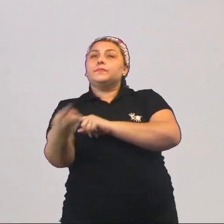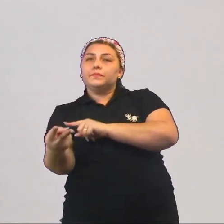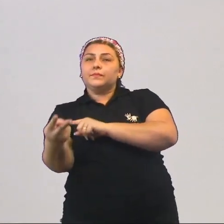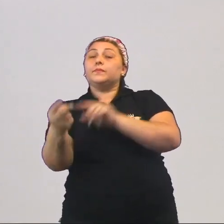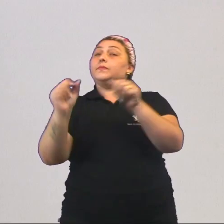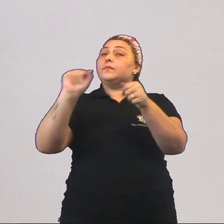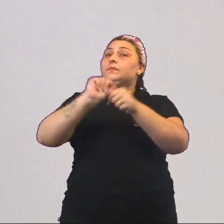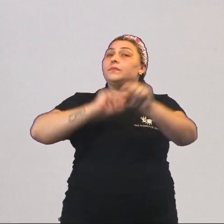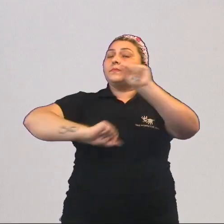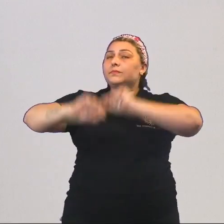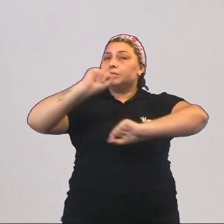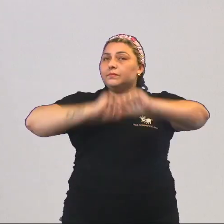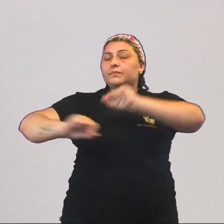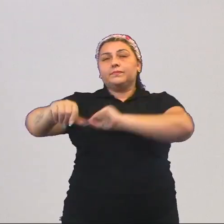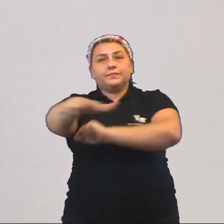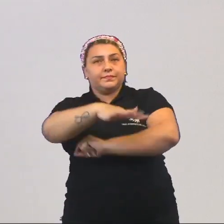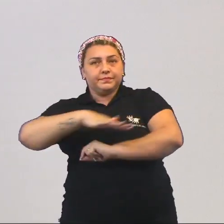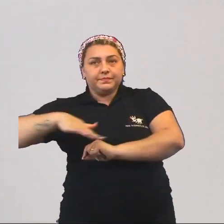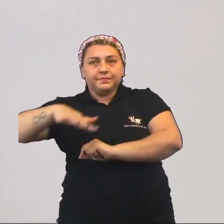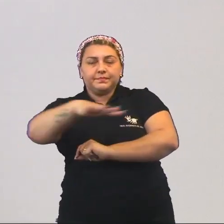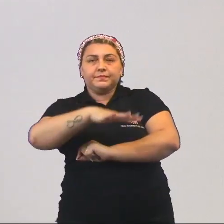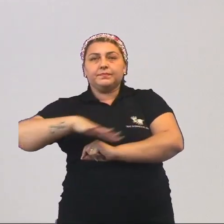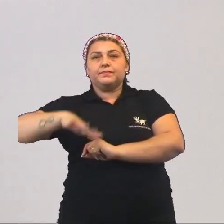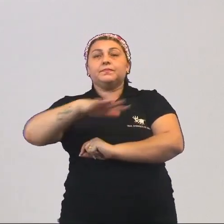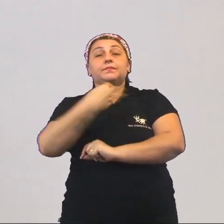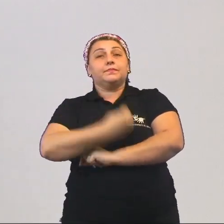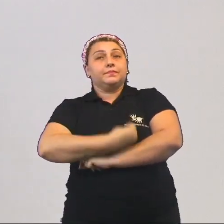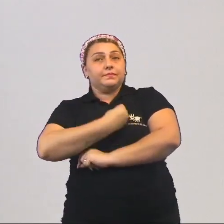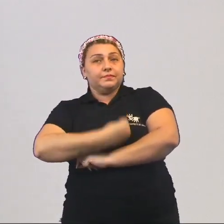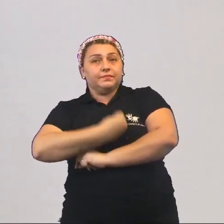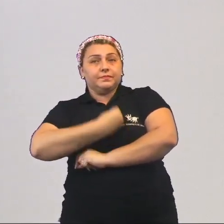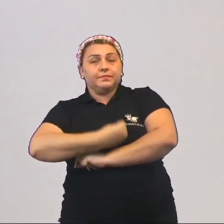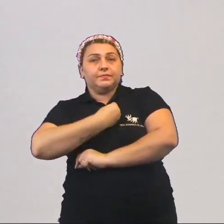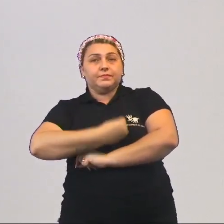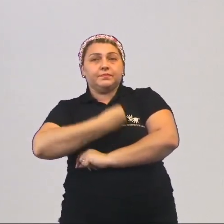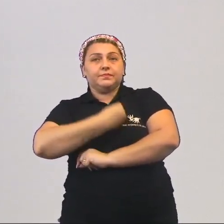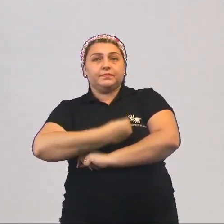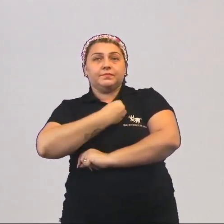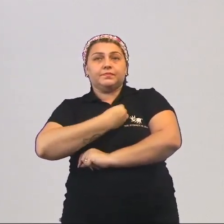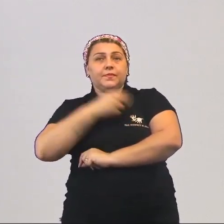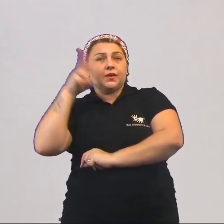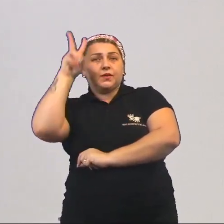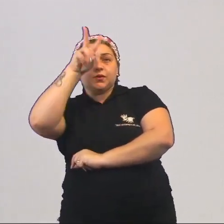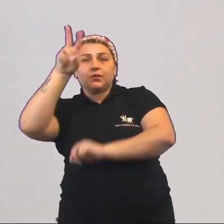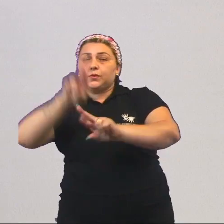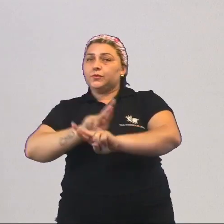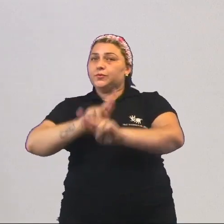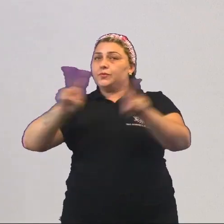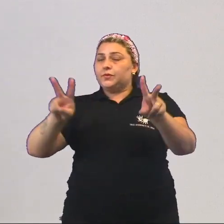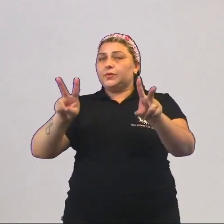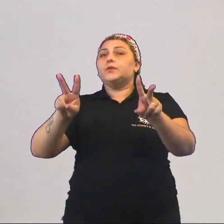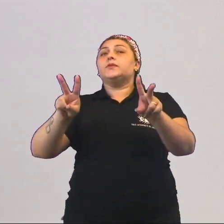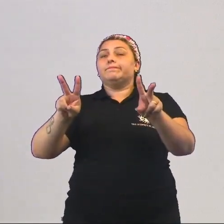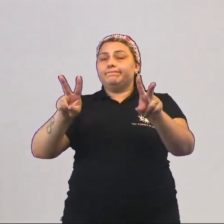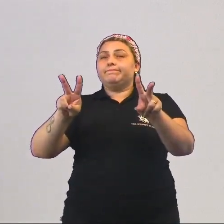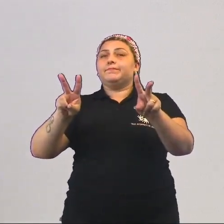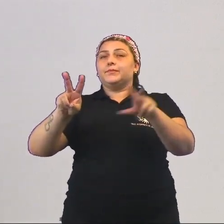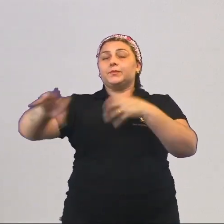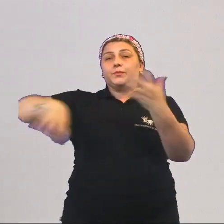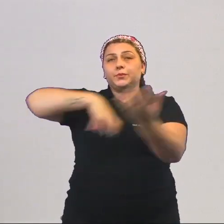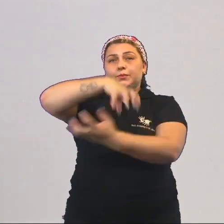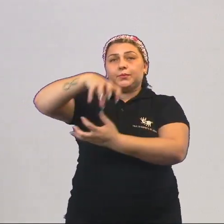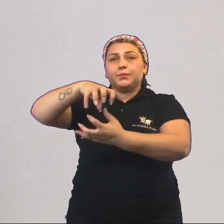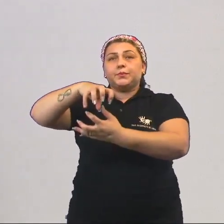que fazem com que a sociedade, ela viva, digamos assim, a sua história. Na obra O Manifesto do